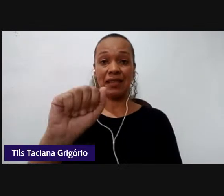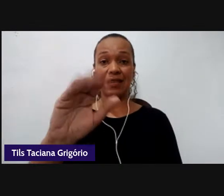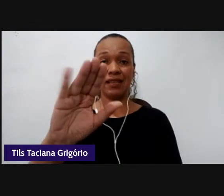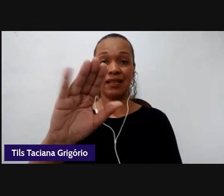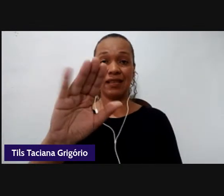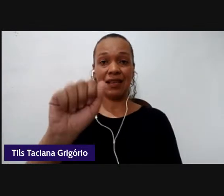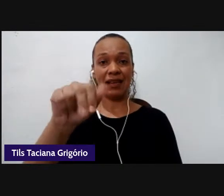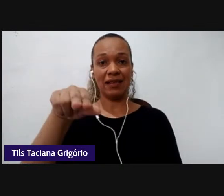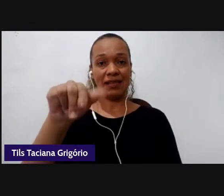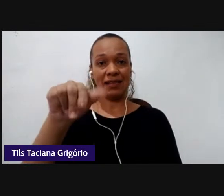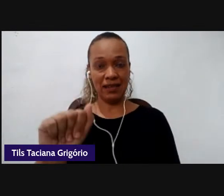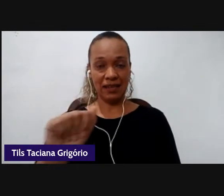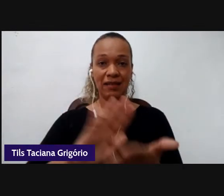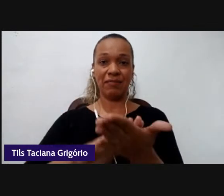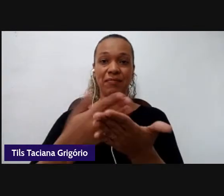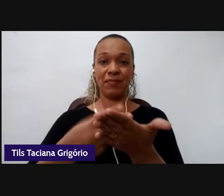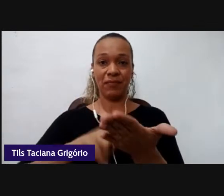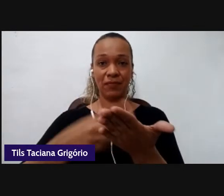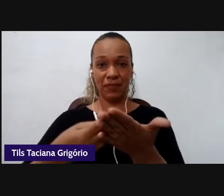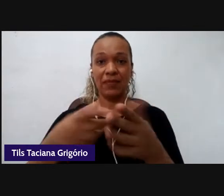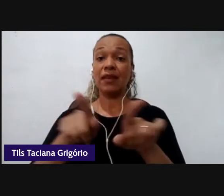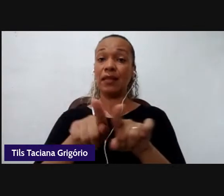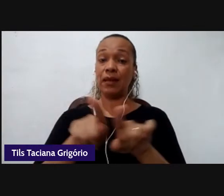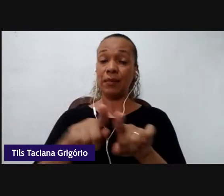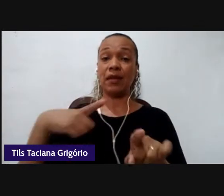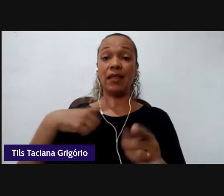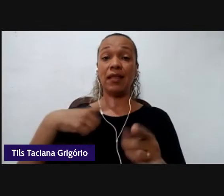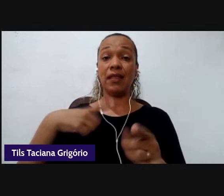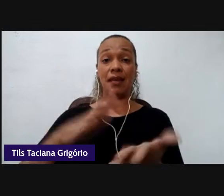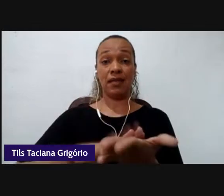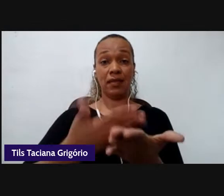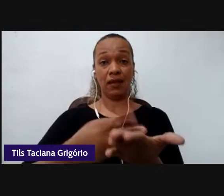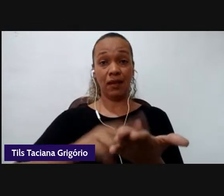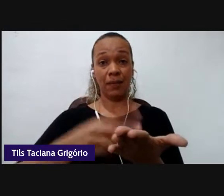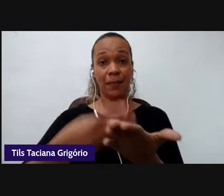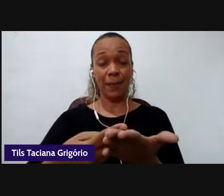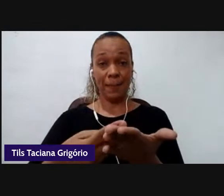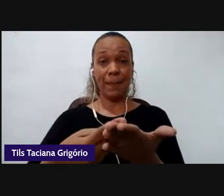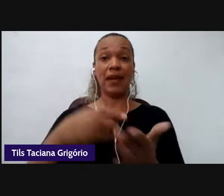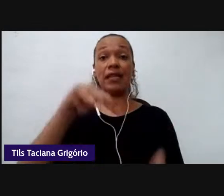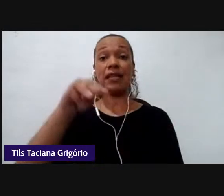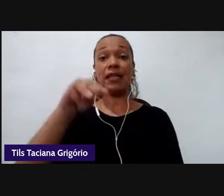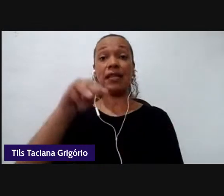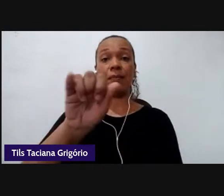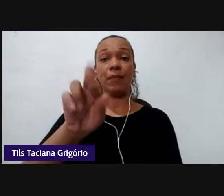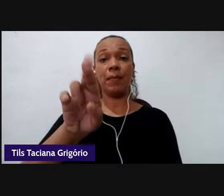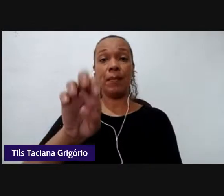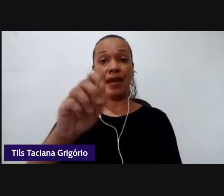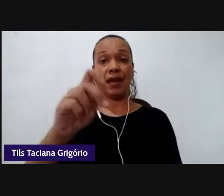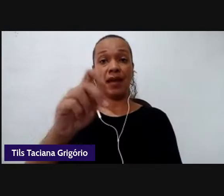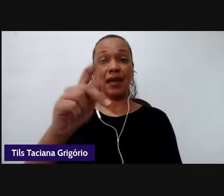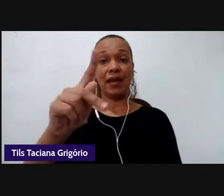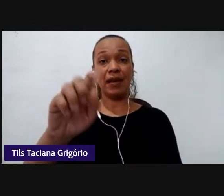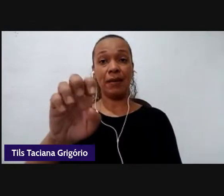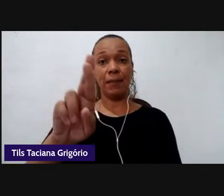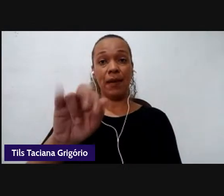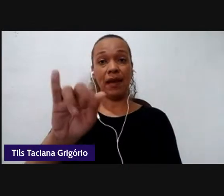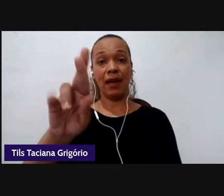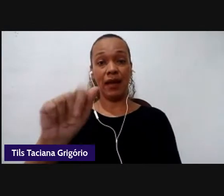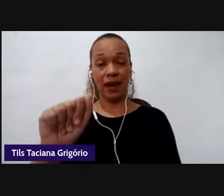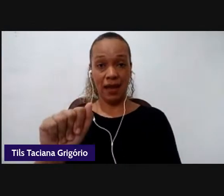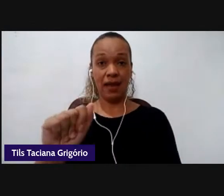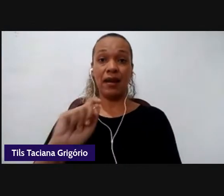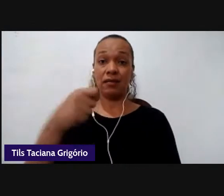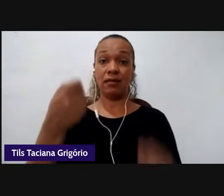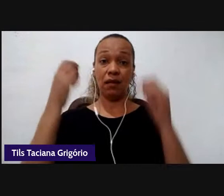Posteriormente, contaremos também com Meire, Meire Pereira estará aqui também nessa interpretação, tradução do evento.